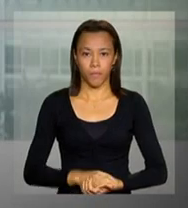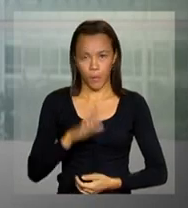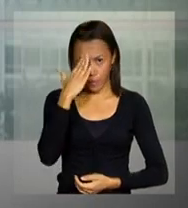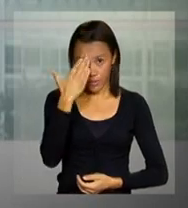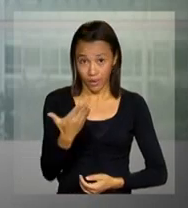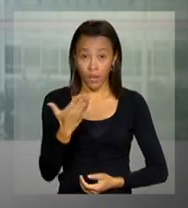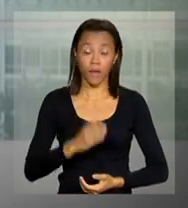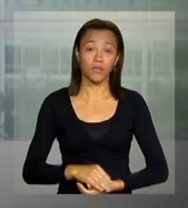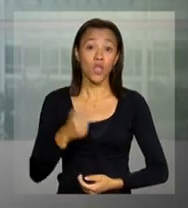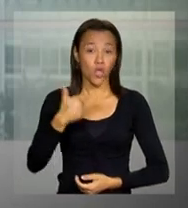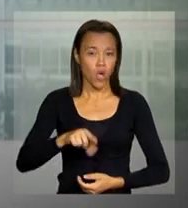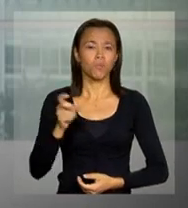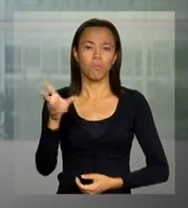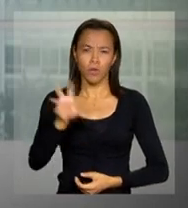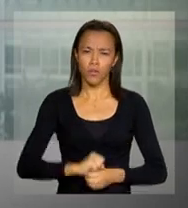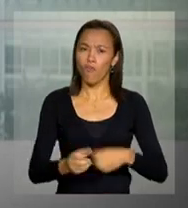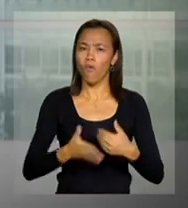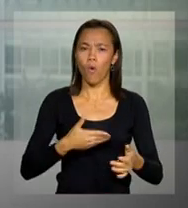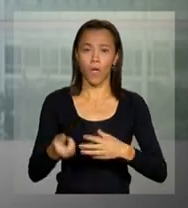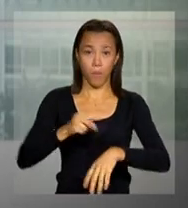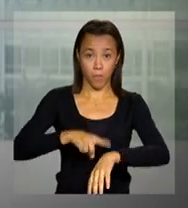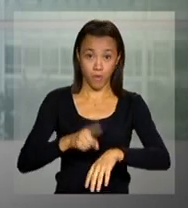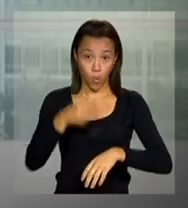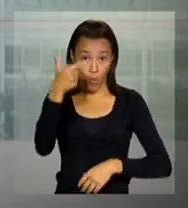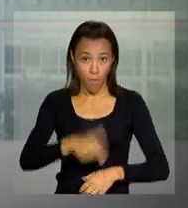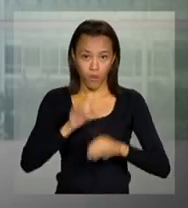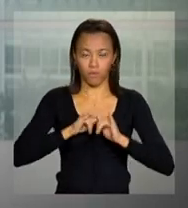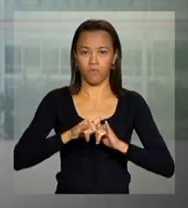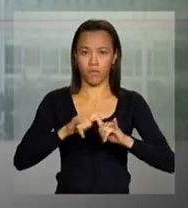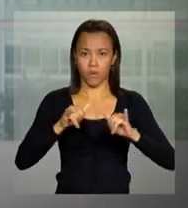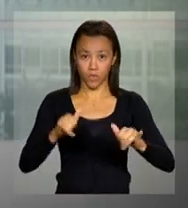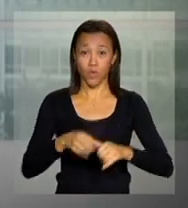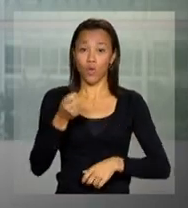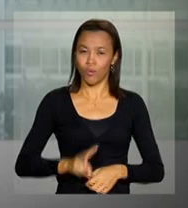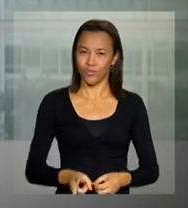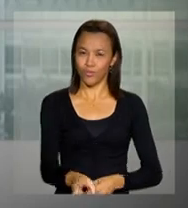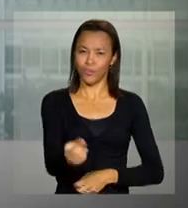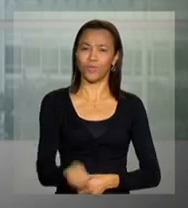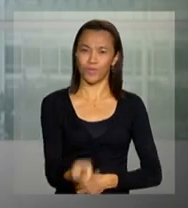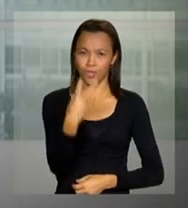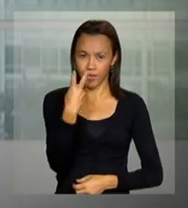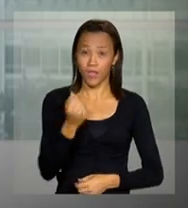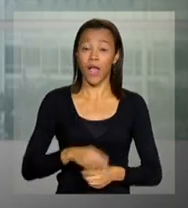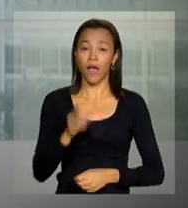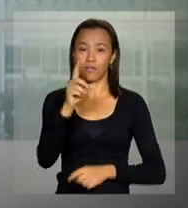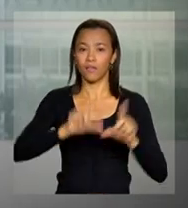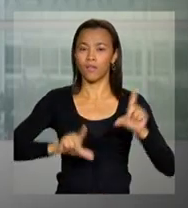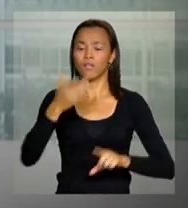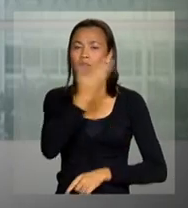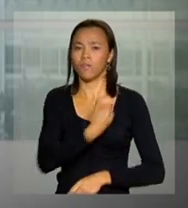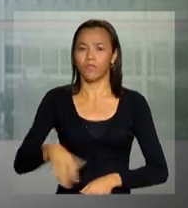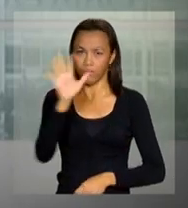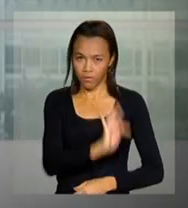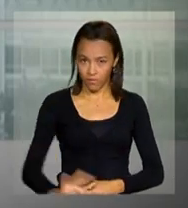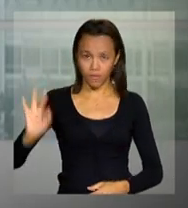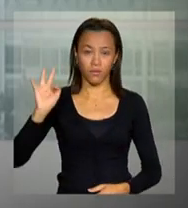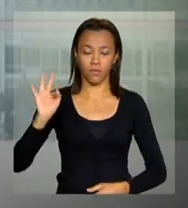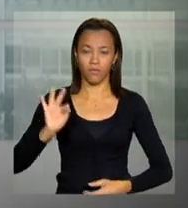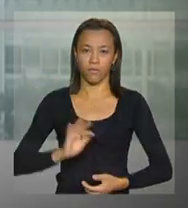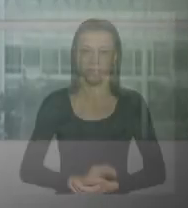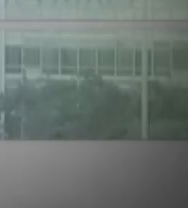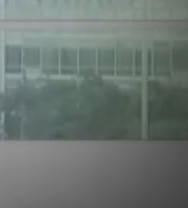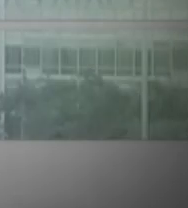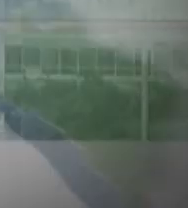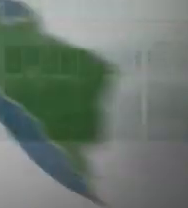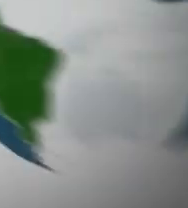Obrigada, Cleide. Nós podemos voltar a qualquer momento com outras informações. Continue com a gente na NBR, a TV do Governo Federal.